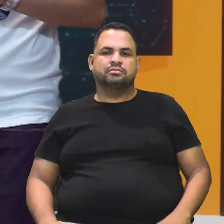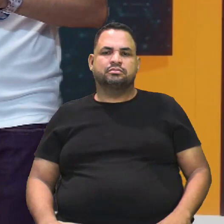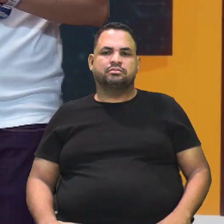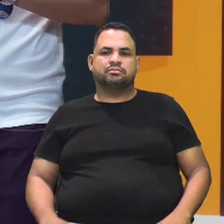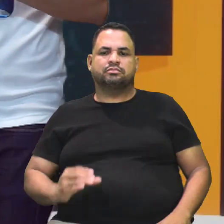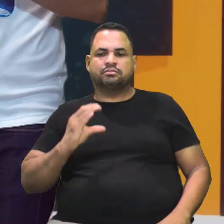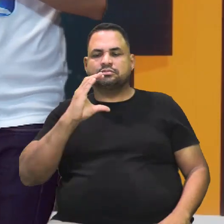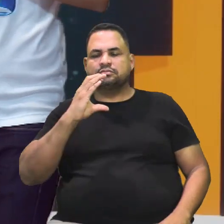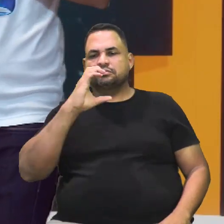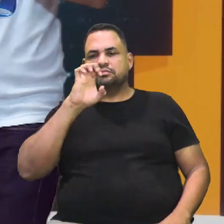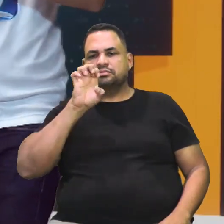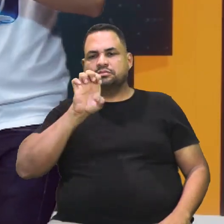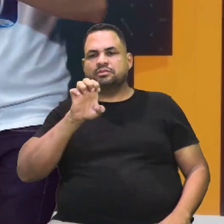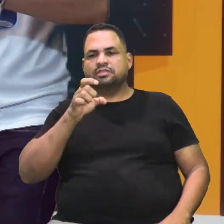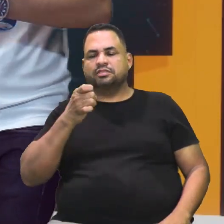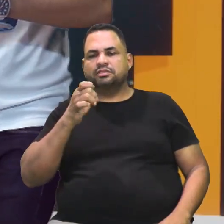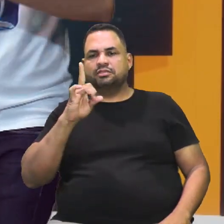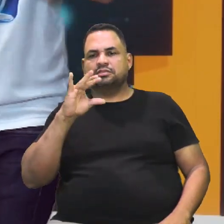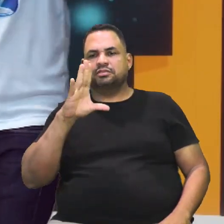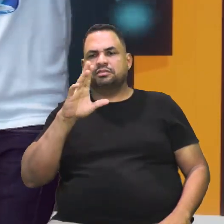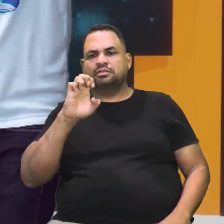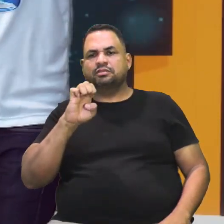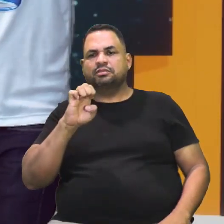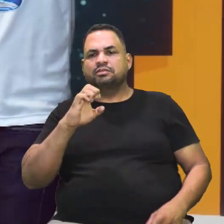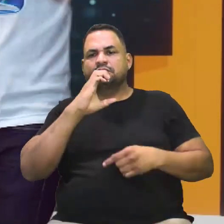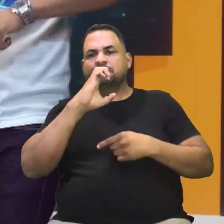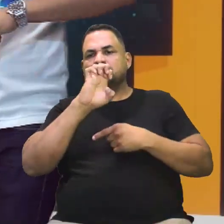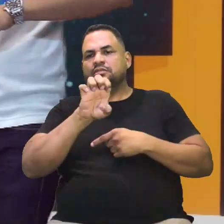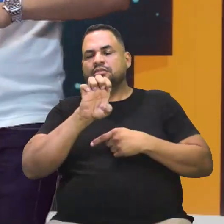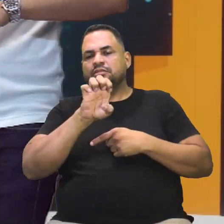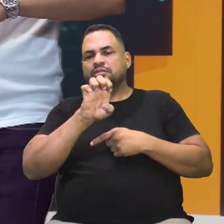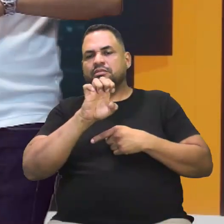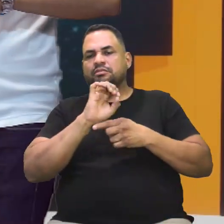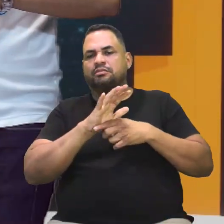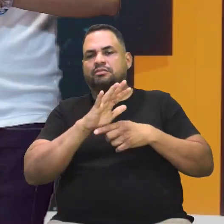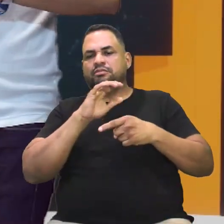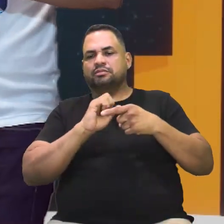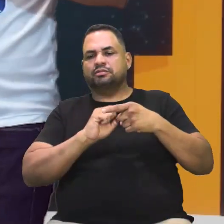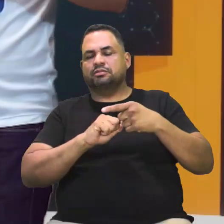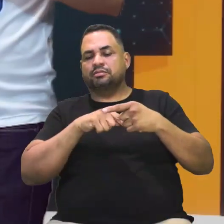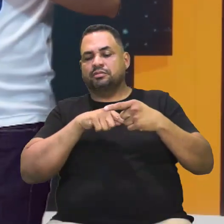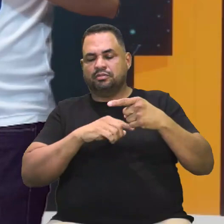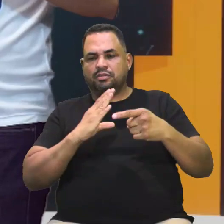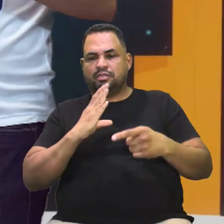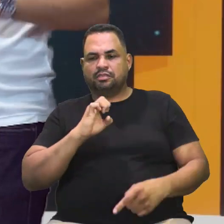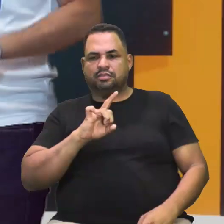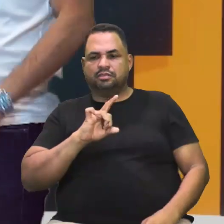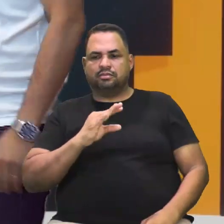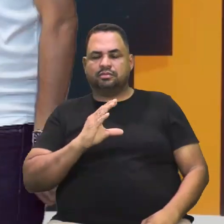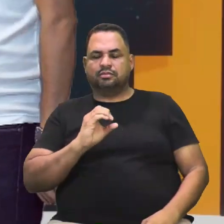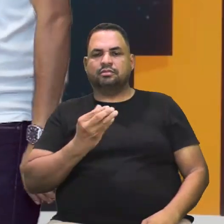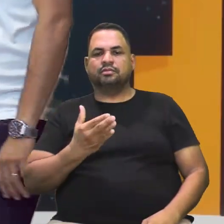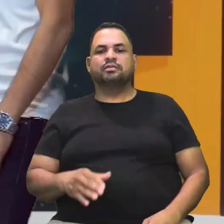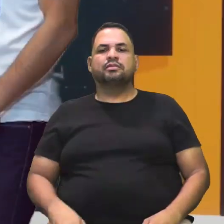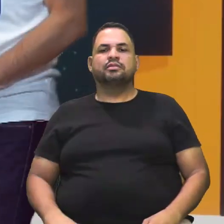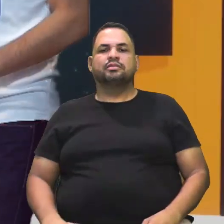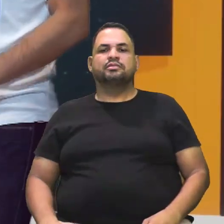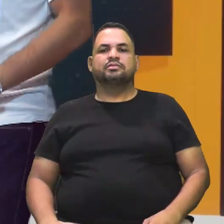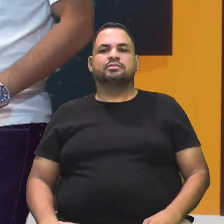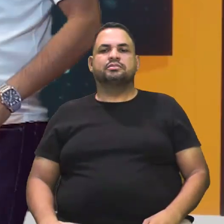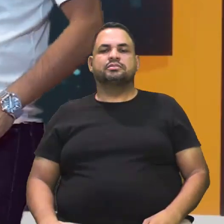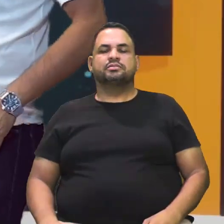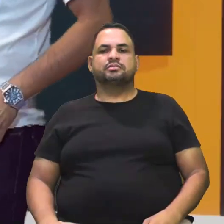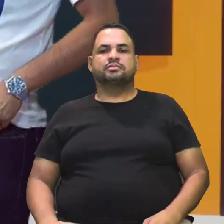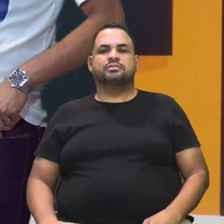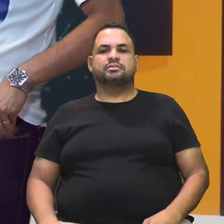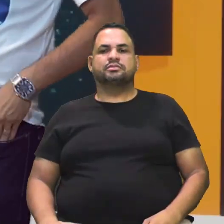a excentricidade é a hipotenusa dividido pelo cateto. E aí, você não esquece mais. Aqui já dava de eliminar direto porque